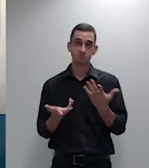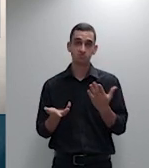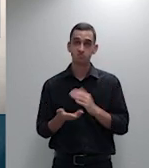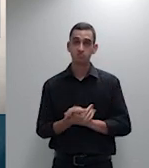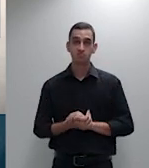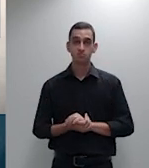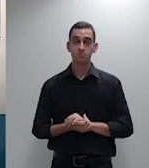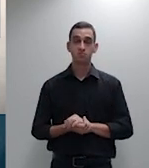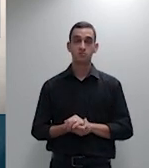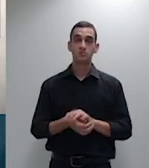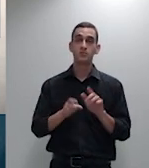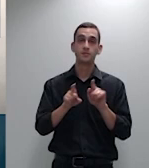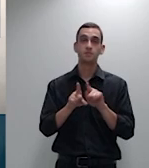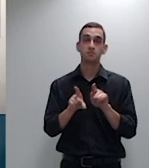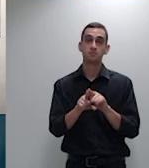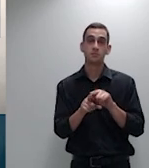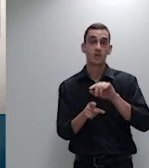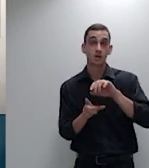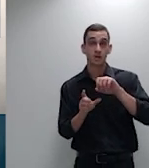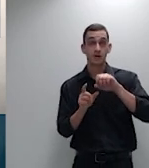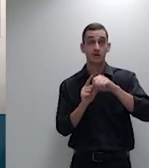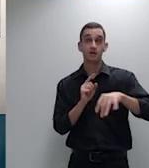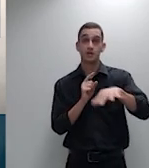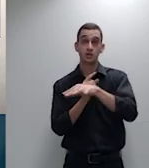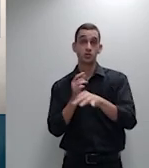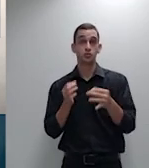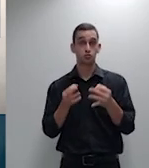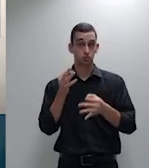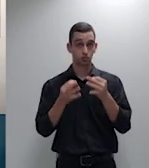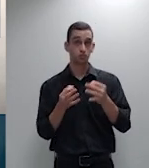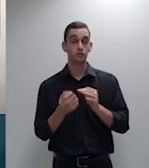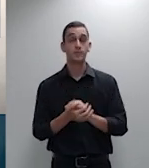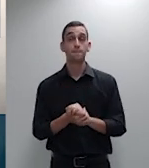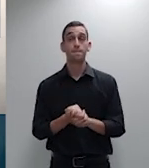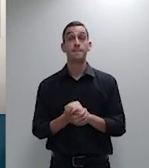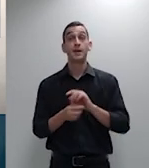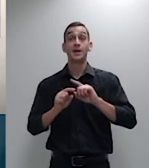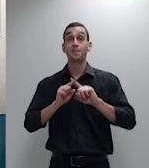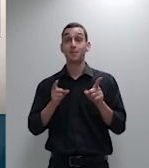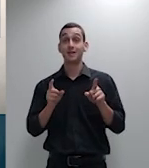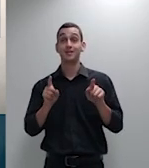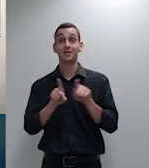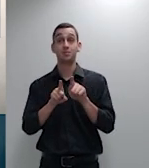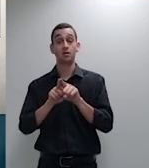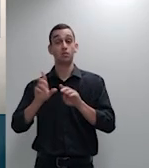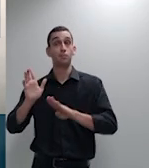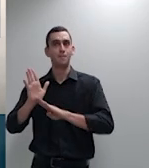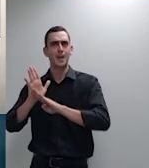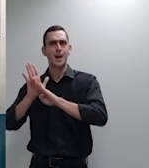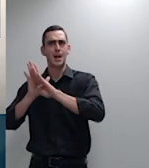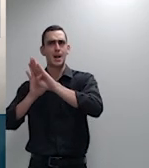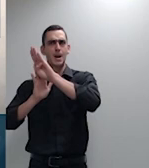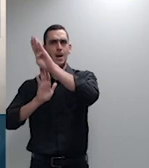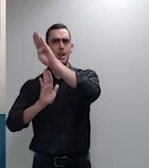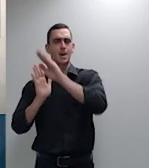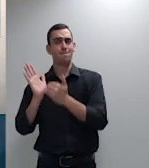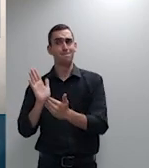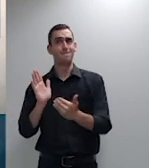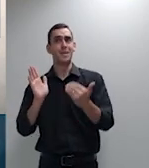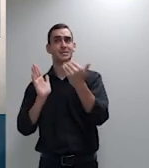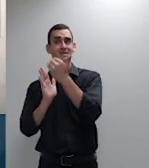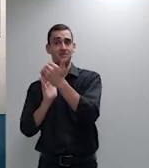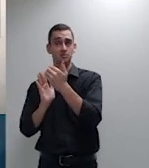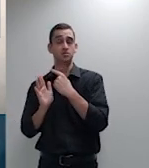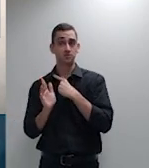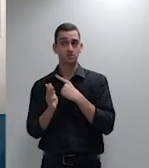jurídica a abusividade por outro lado não pode ser presumida quando uma das partes da relação de consumo